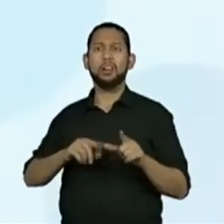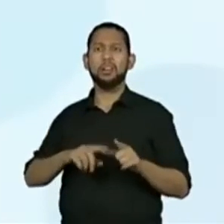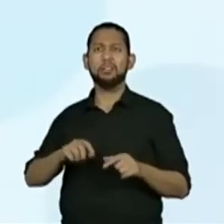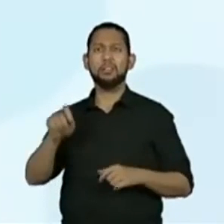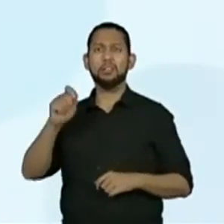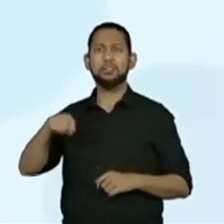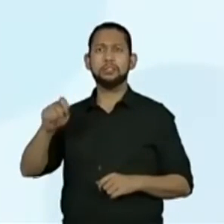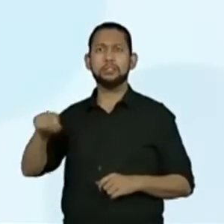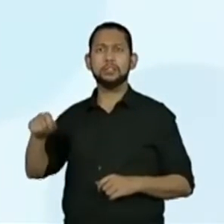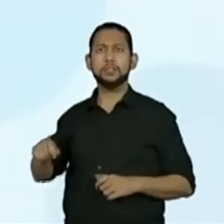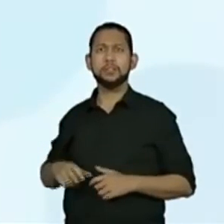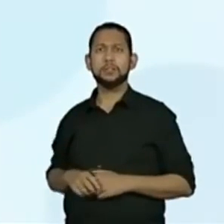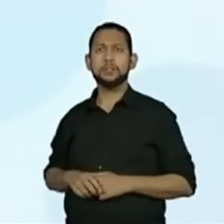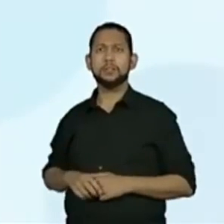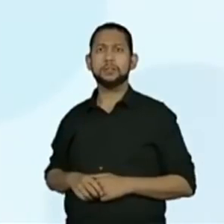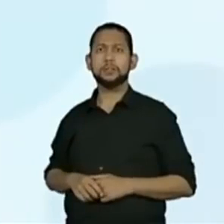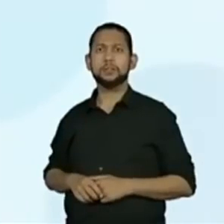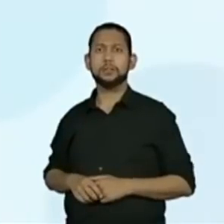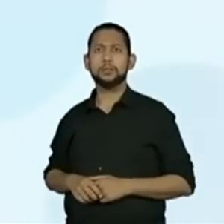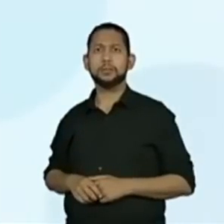muito grande.